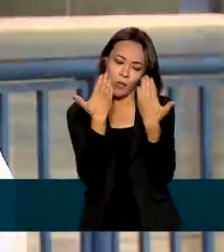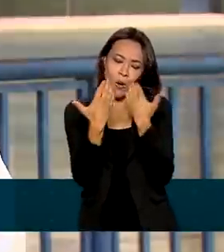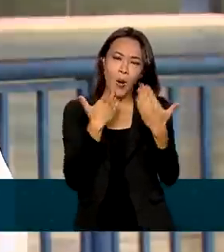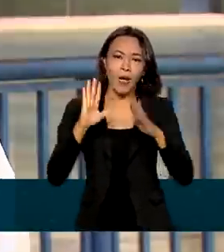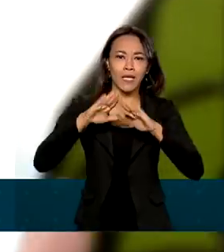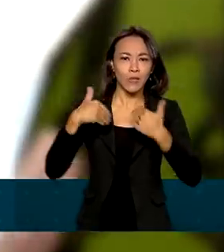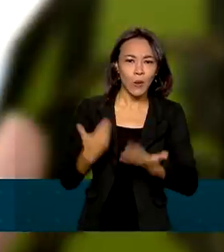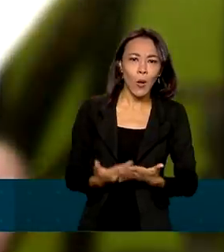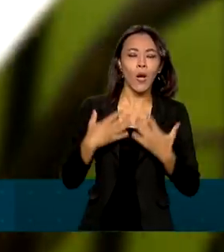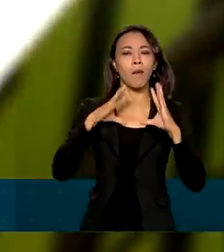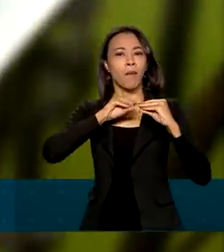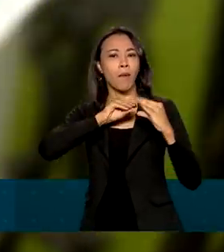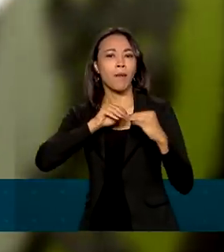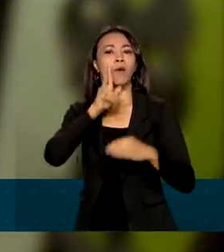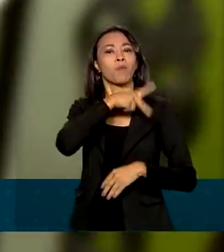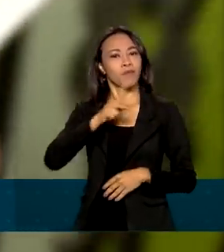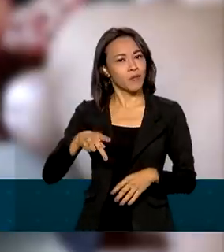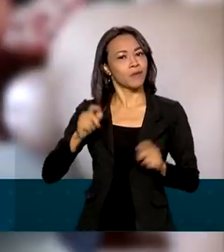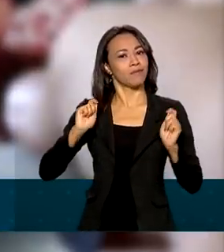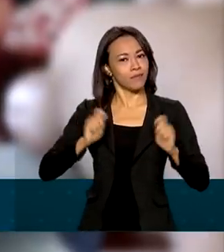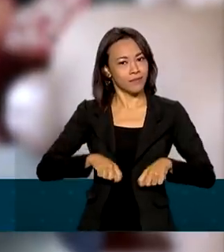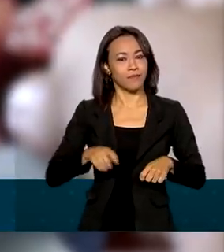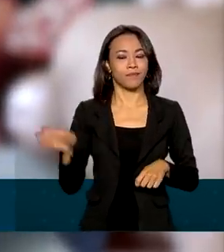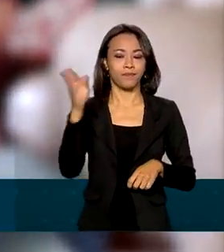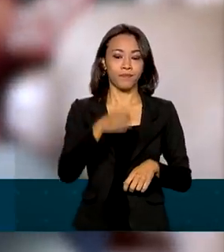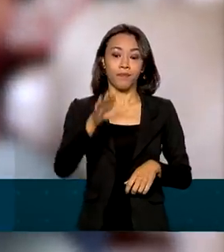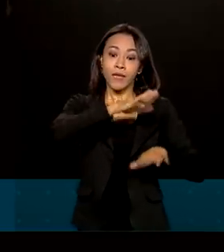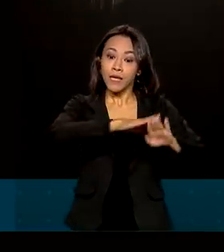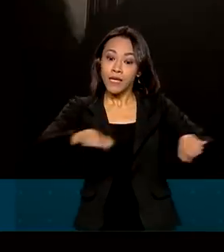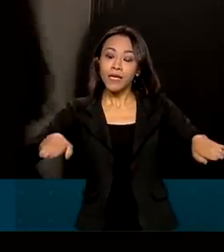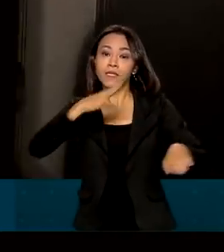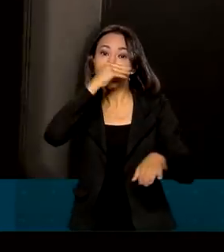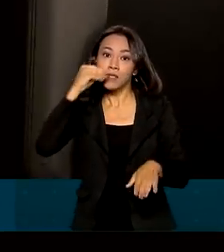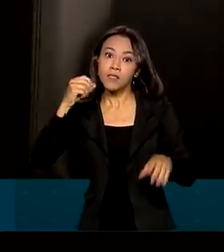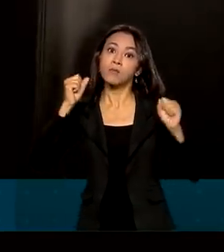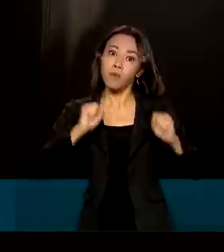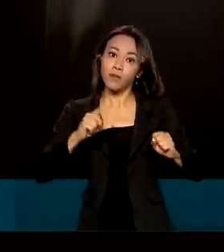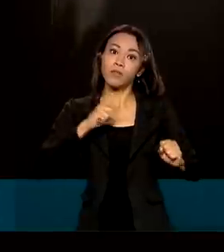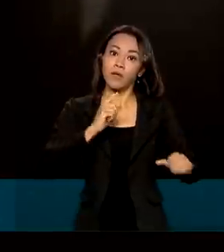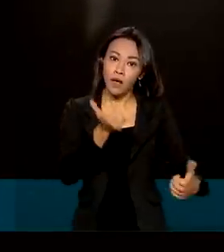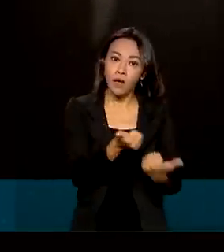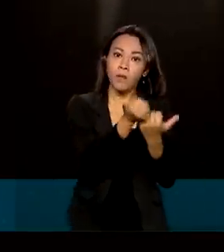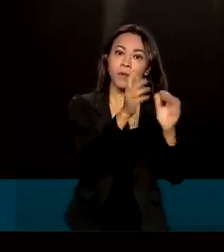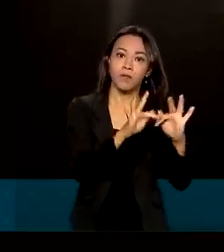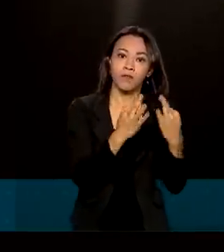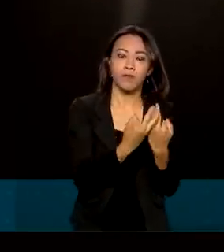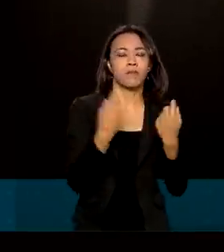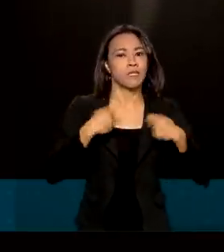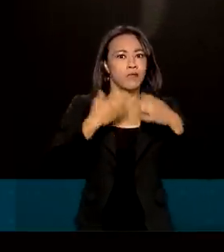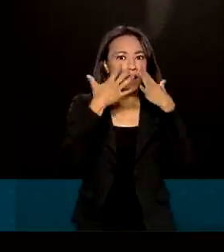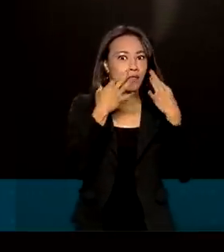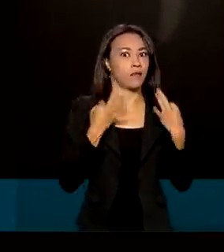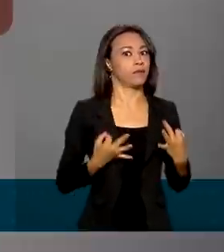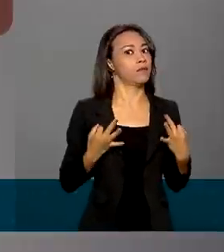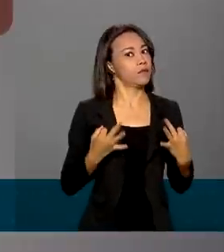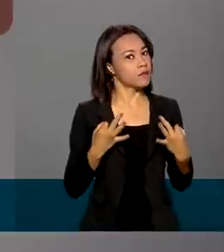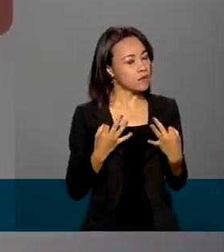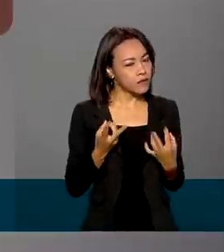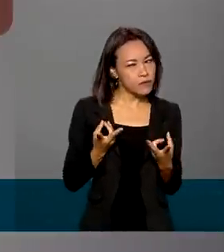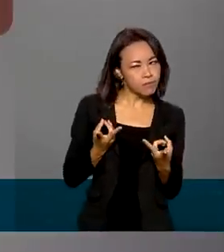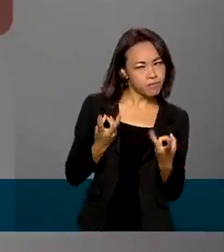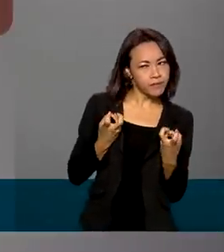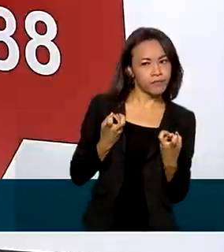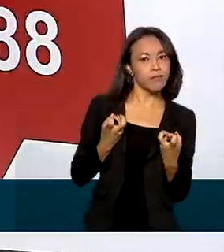até mesmo com o professor. Crianças e adolescentes também podem contar com a família. É necessário estar atento e, em qualquer sinal,